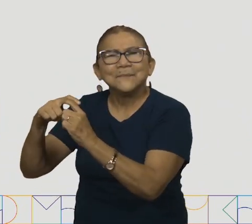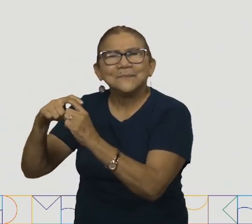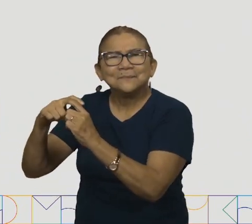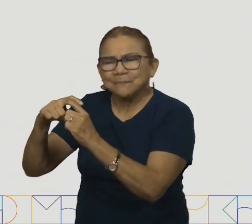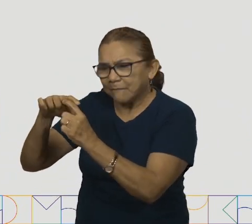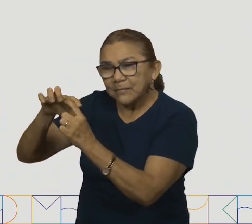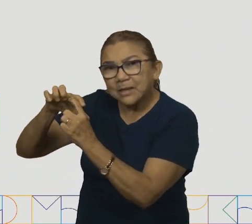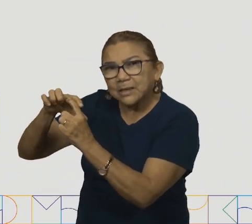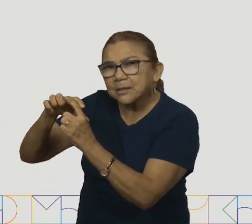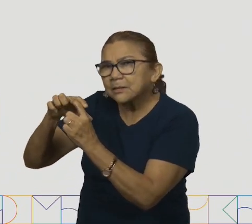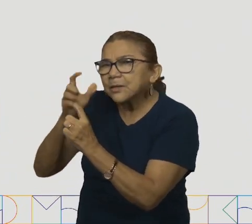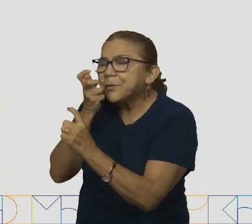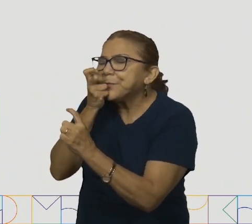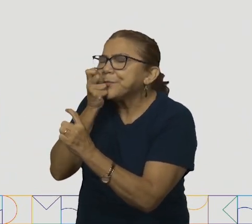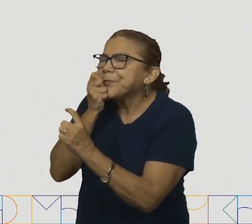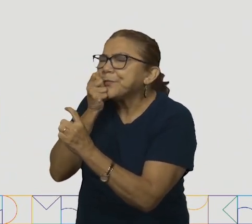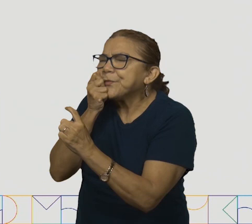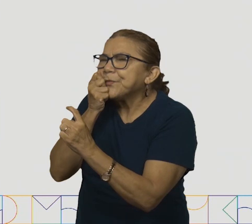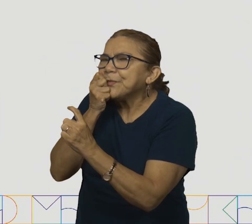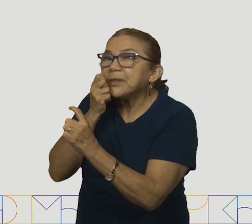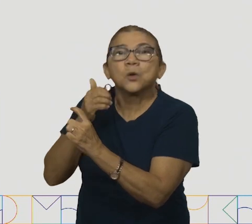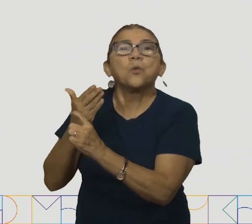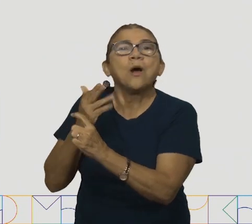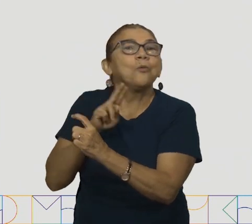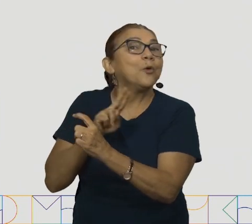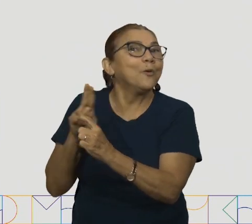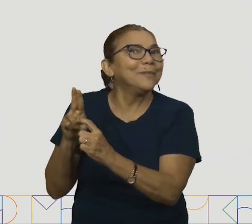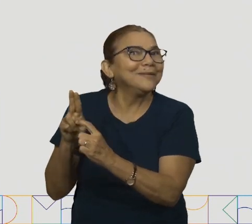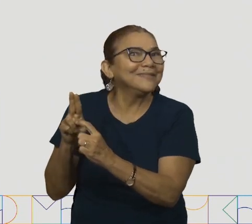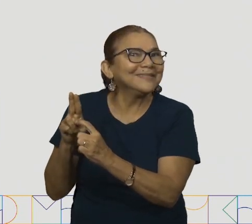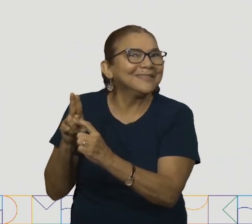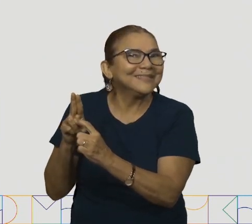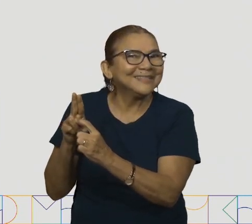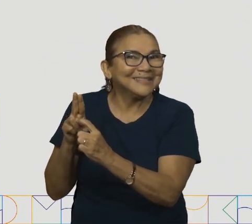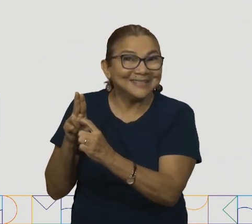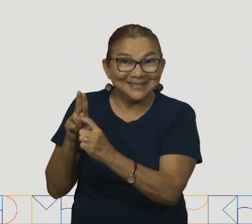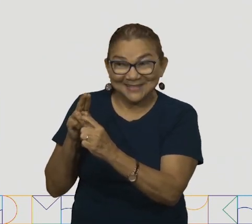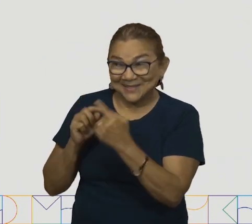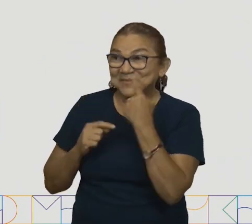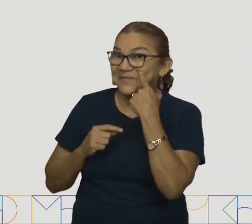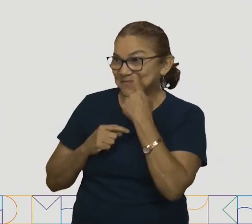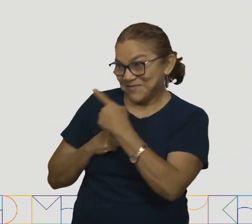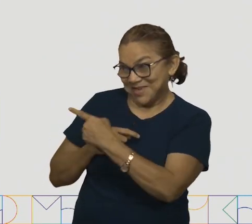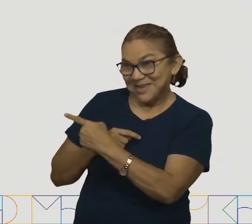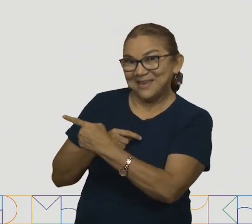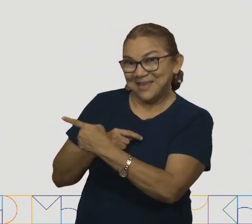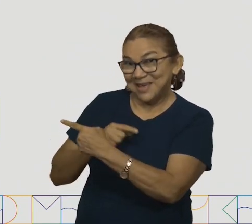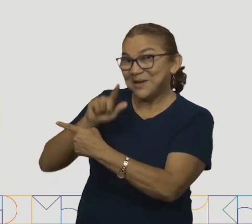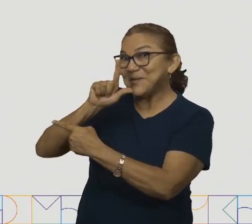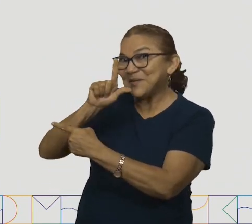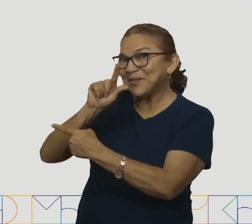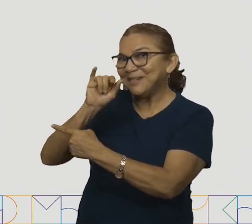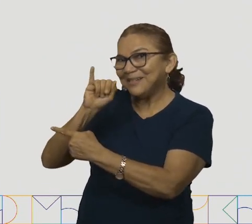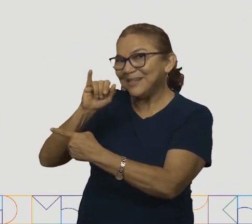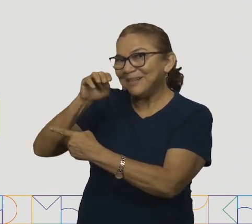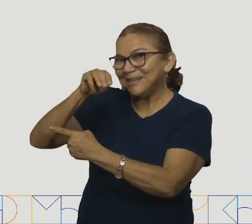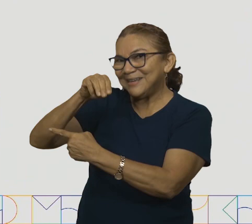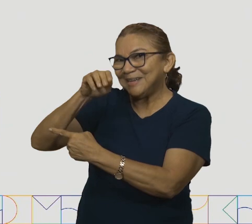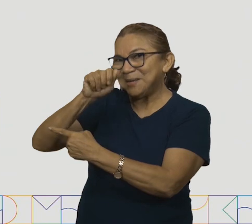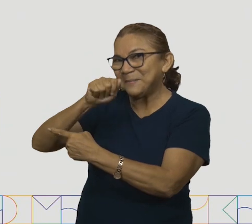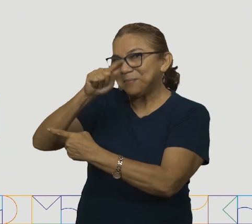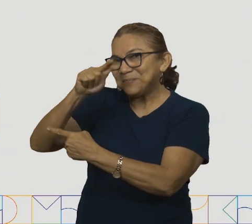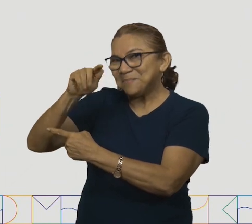forma da escrita dessa última imagem? Vamos investigar? Olha só. É o limão.